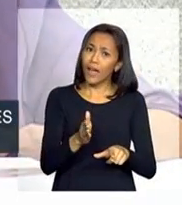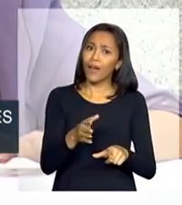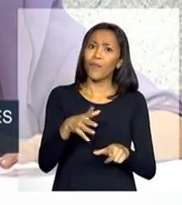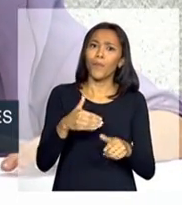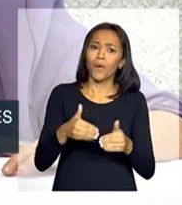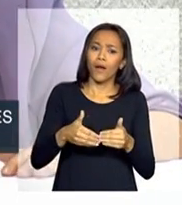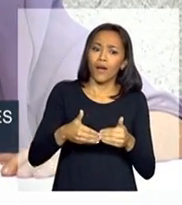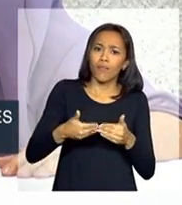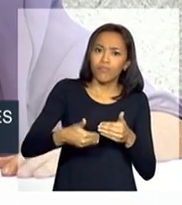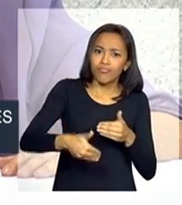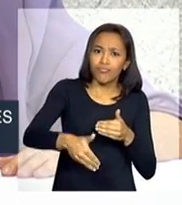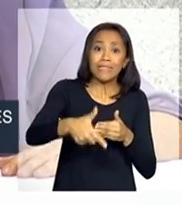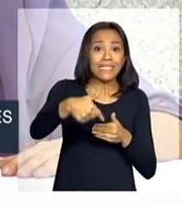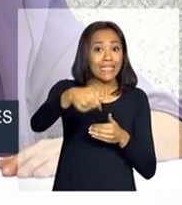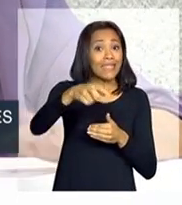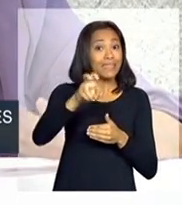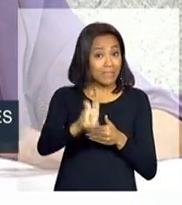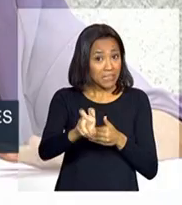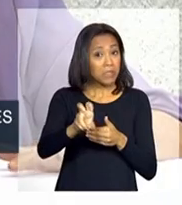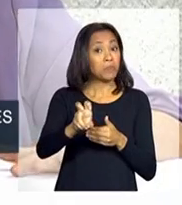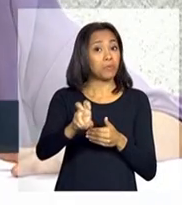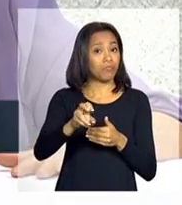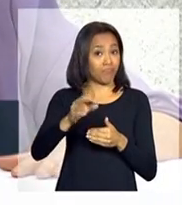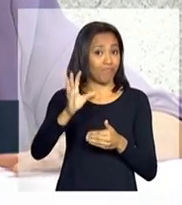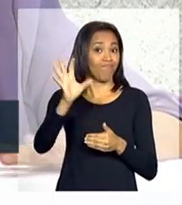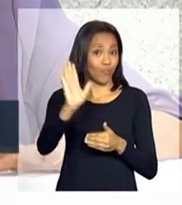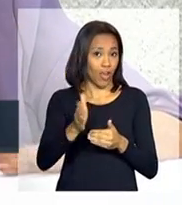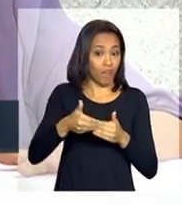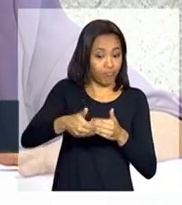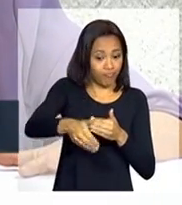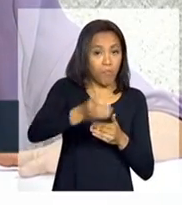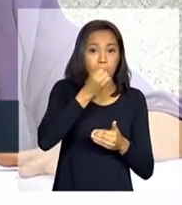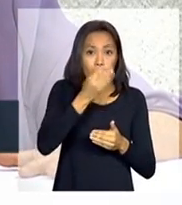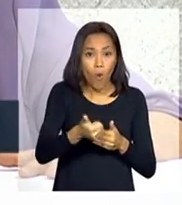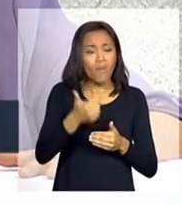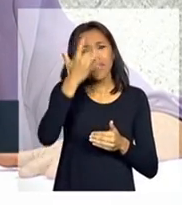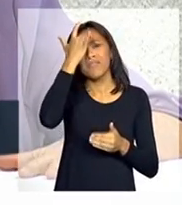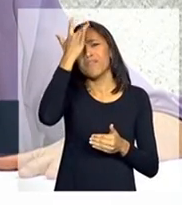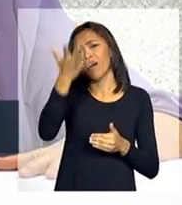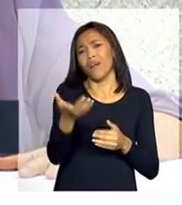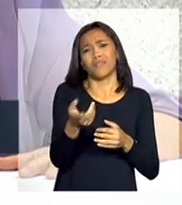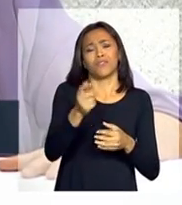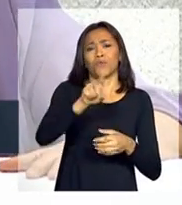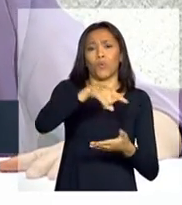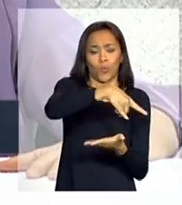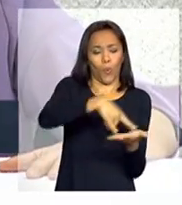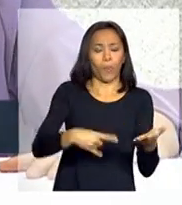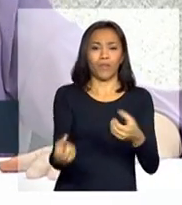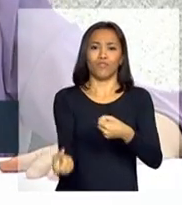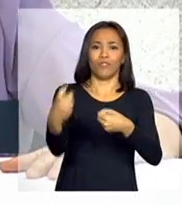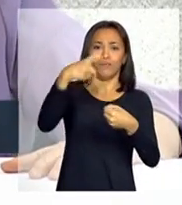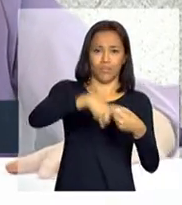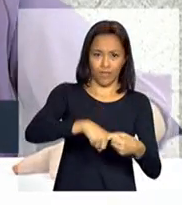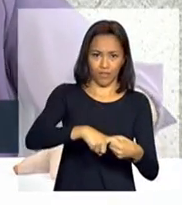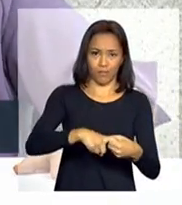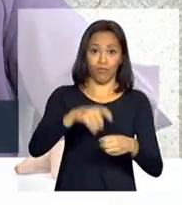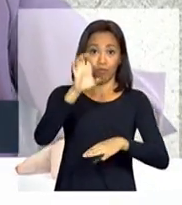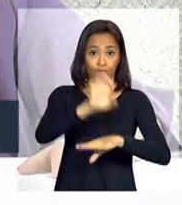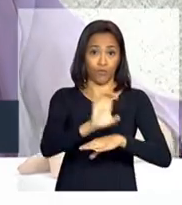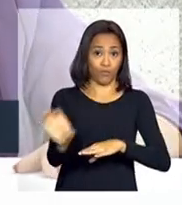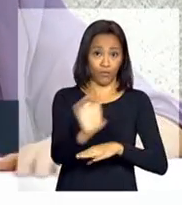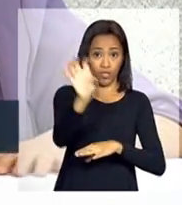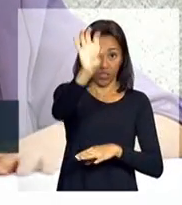70% andado. O termo de adesão vai ser um termo muito fácil, mas é um termo que a